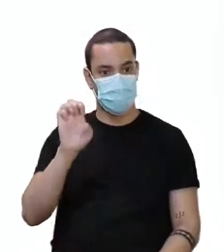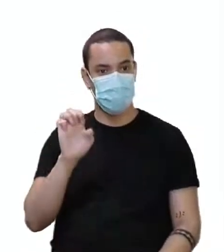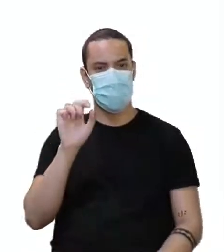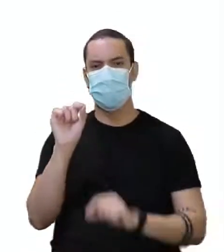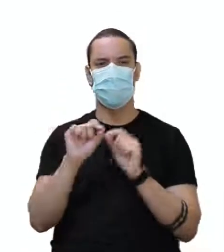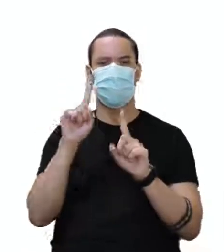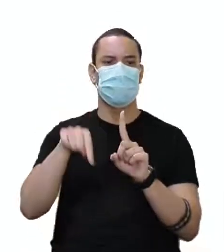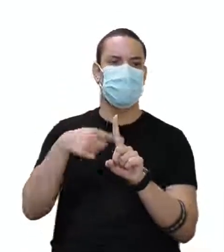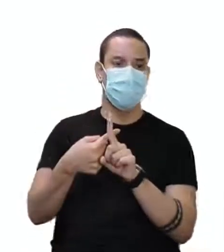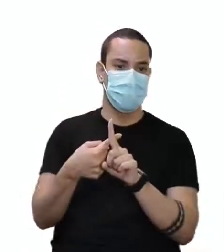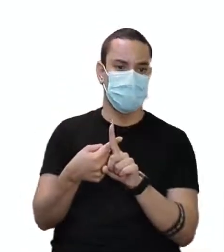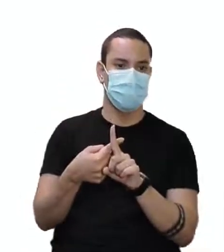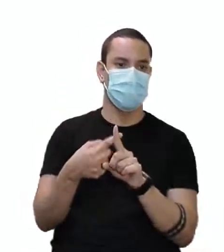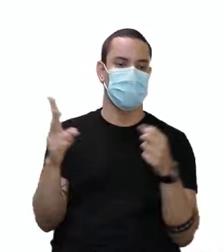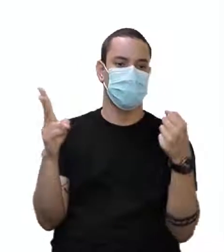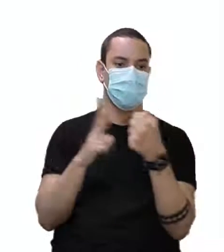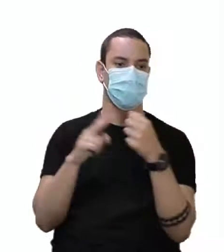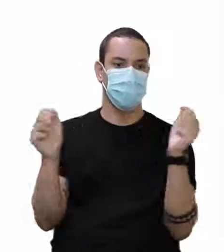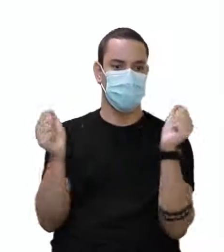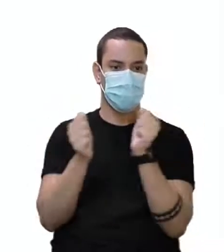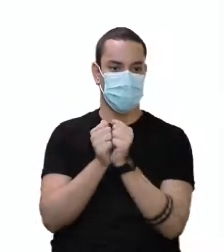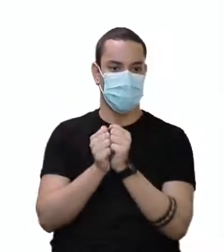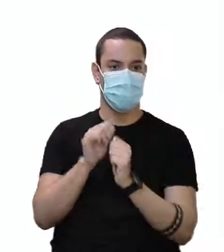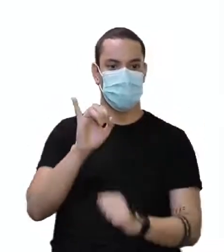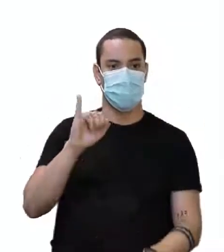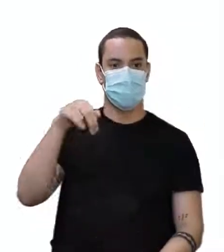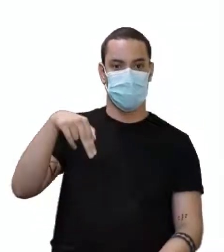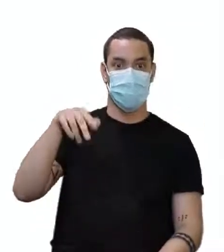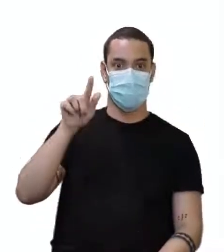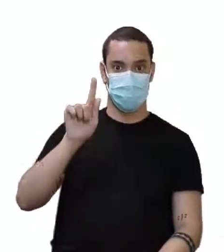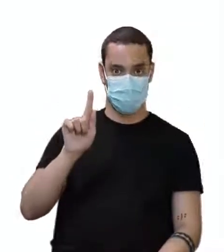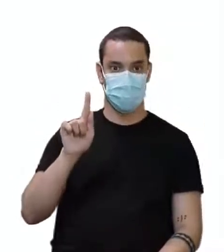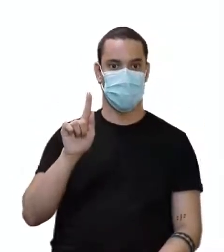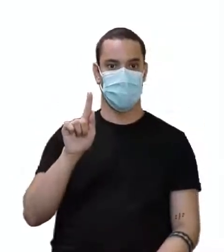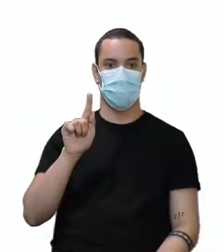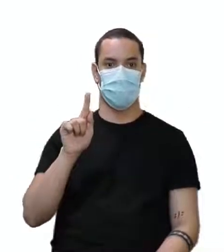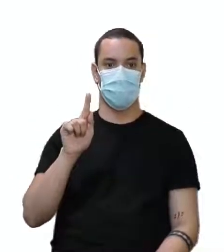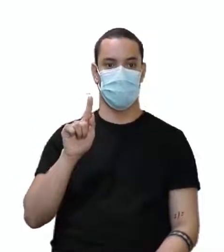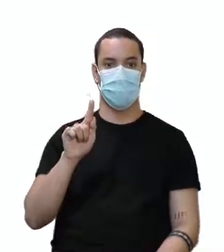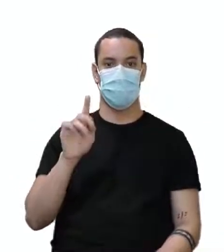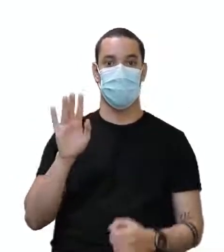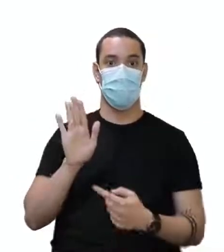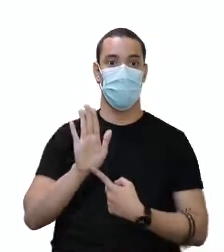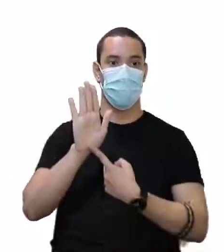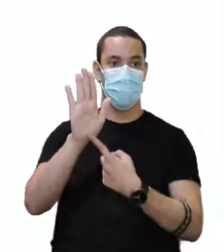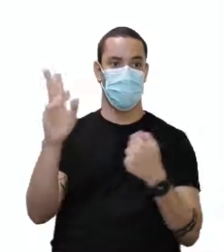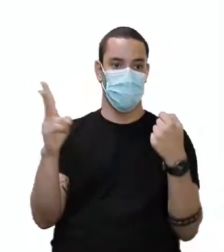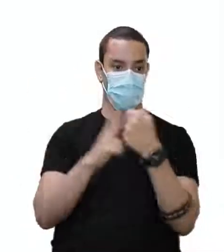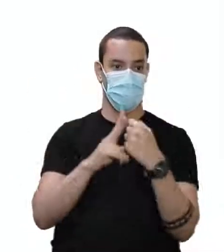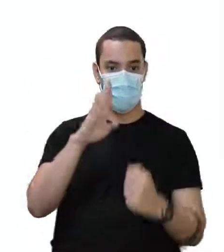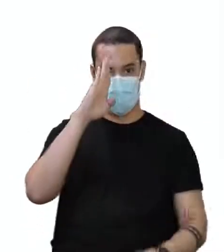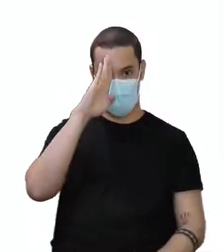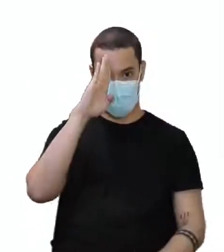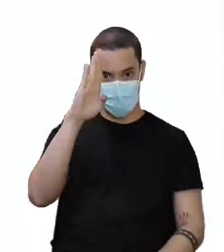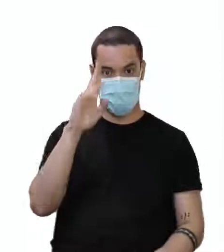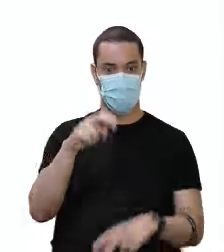mais? Mais o verbo com ing. I-N-G, que é o verbo principal. Então, a forma